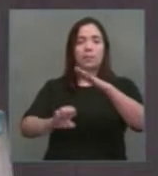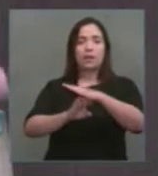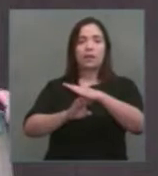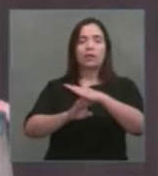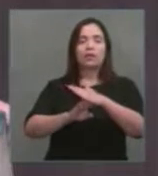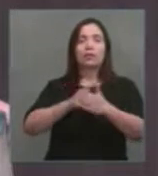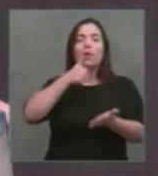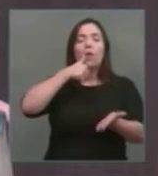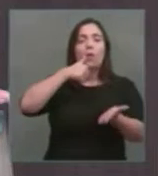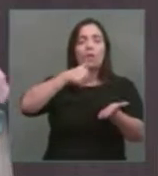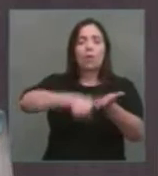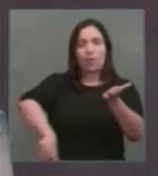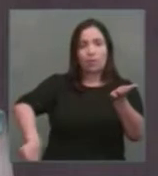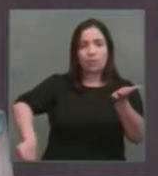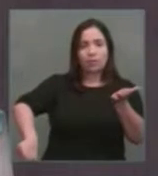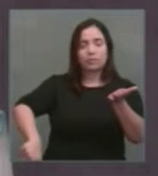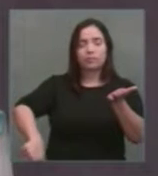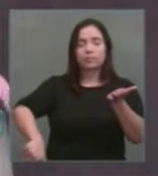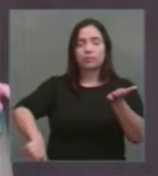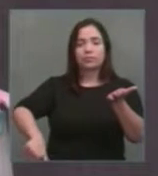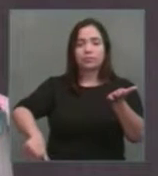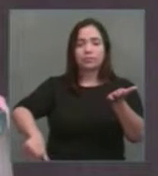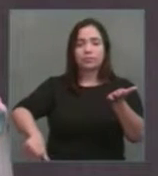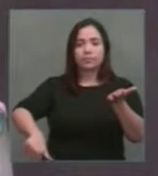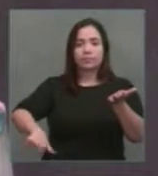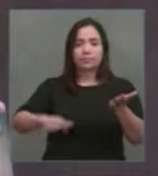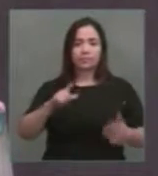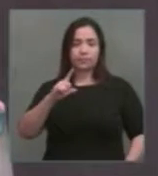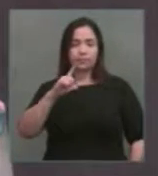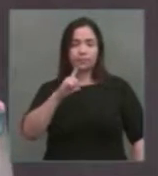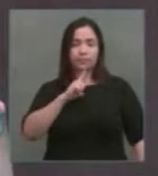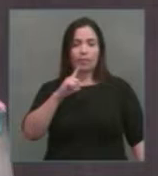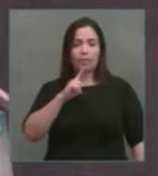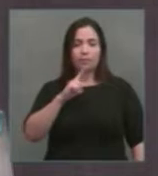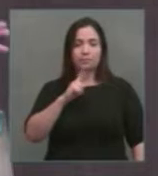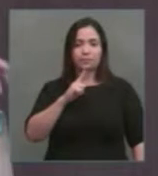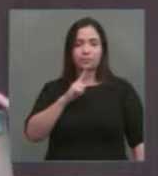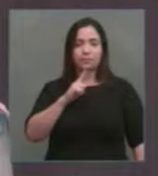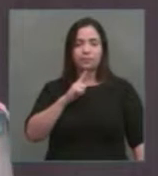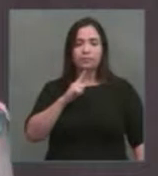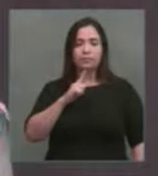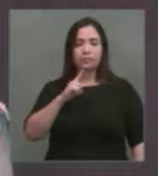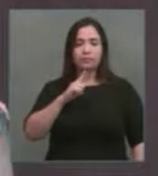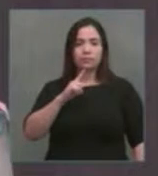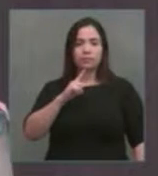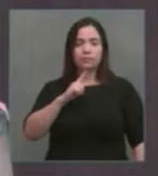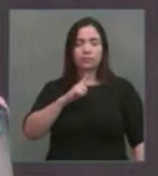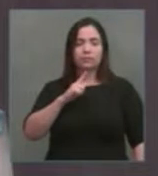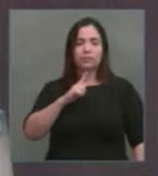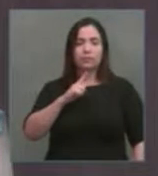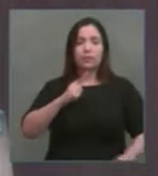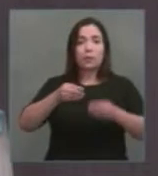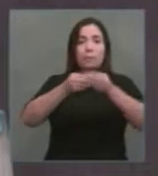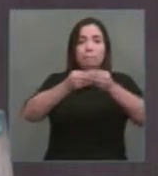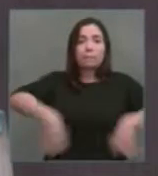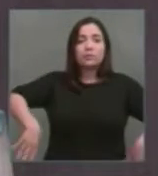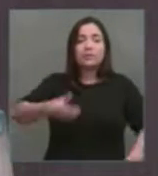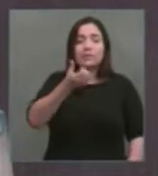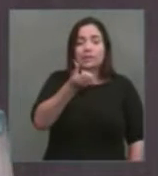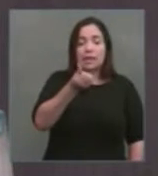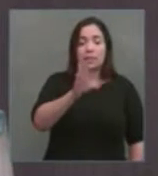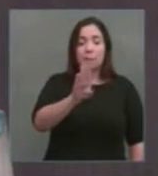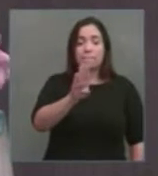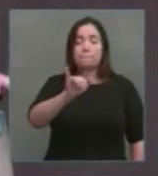Telegos, os Correios, que tiveram um assalto, na prática, de 6 bilhões de reais